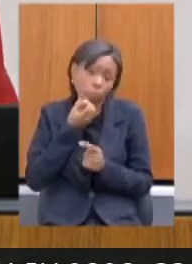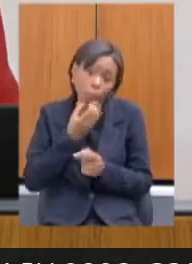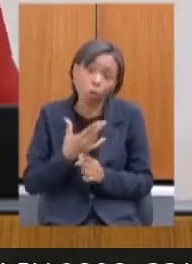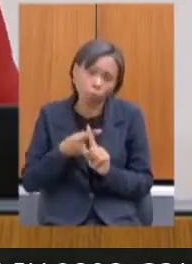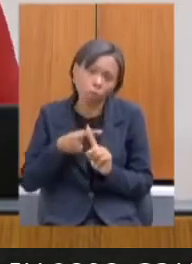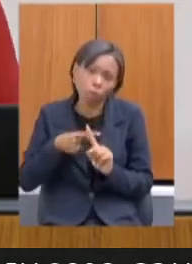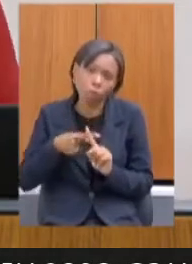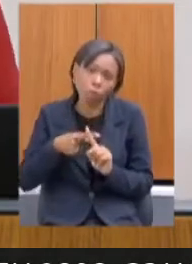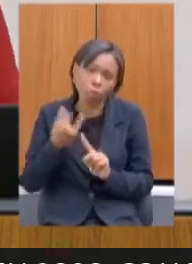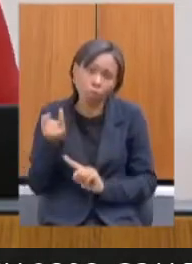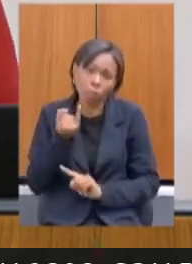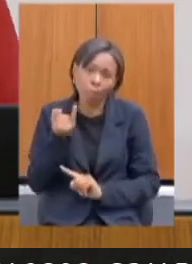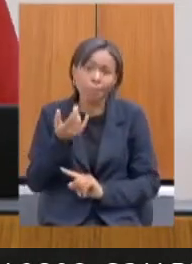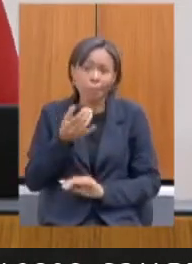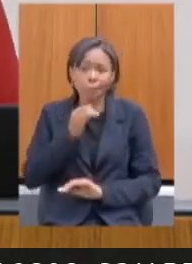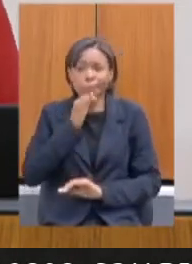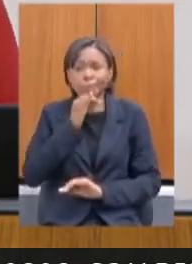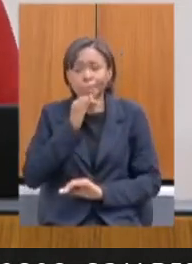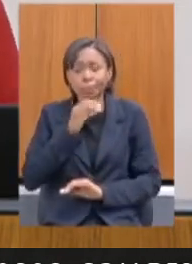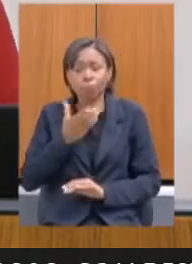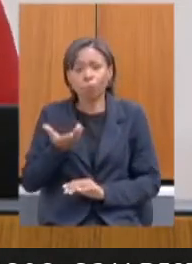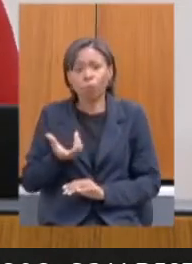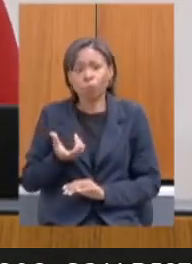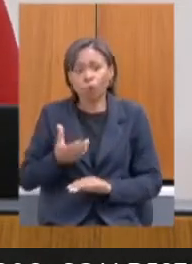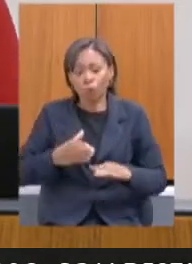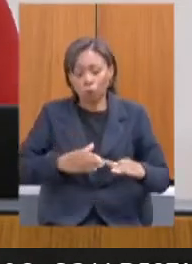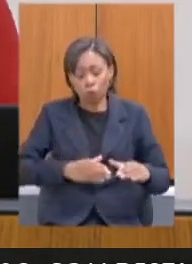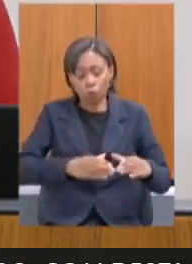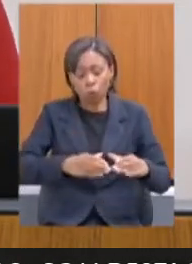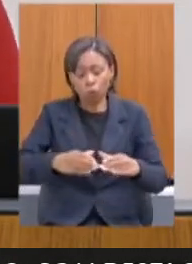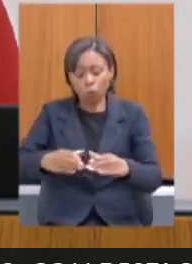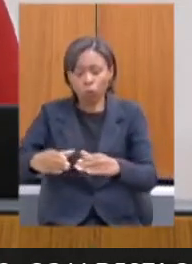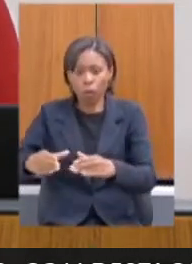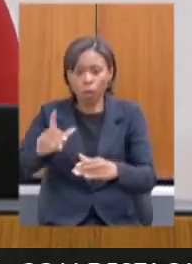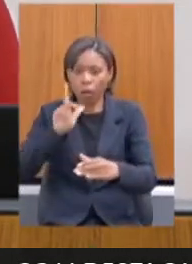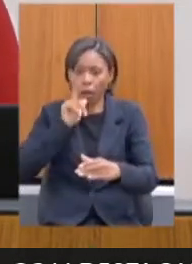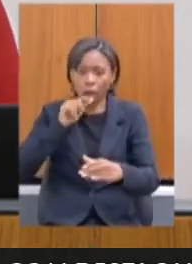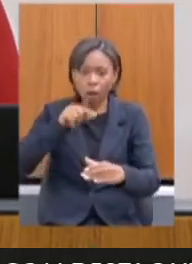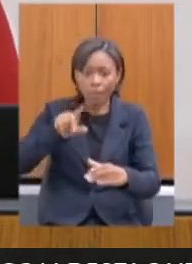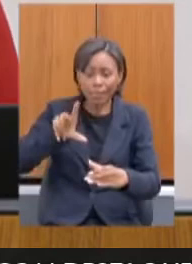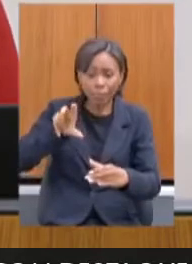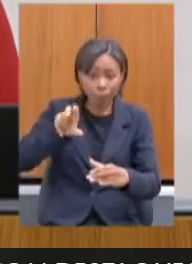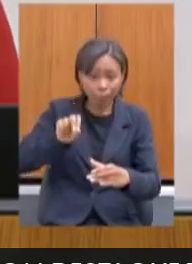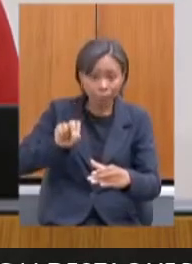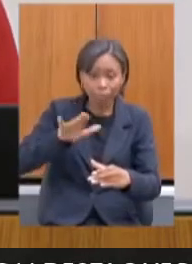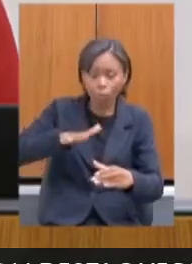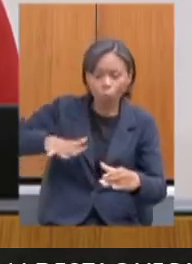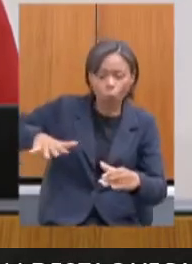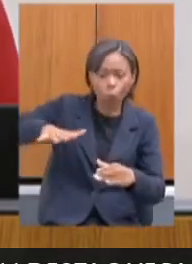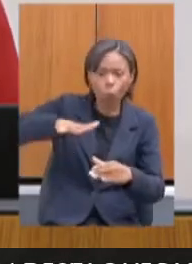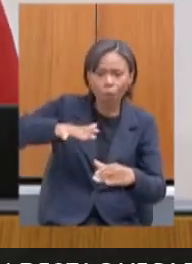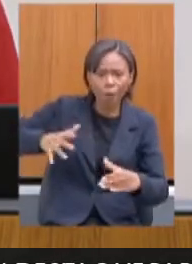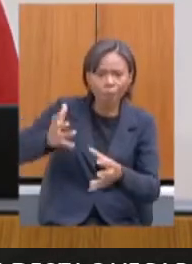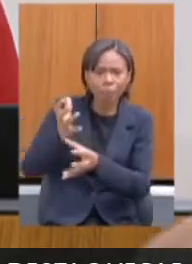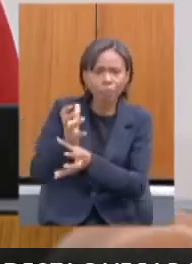fazer 50 postos artesianos, eu imagino que seja para a região semiária da Mineira, talvez trazer isso